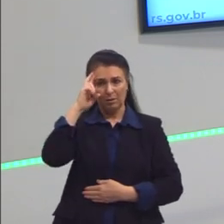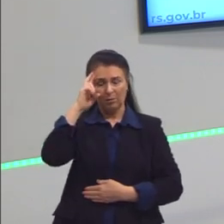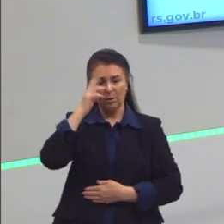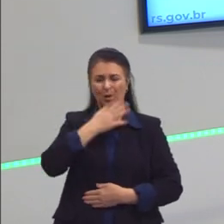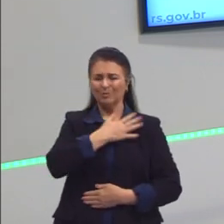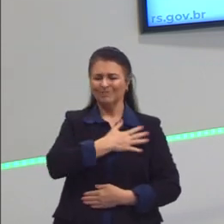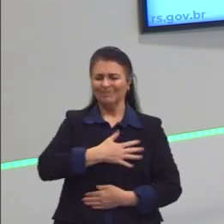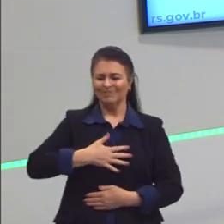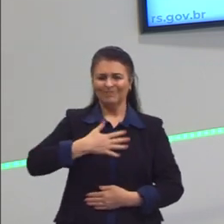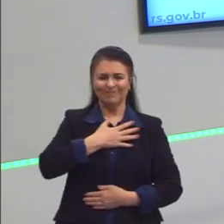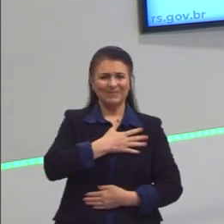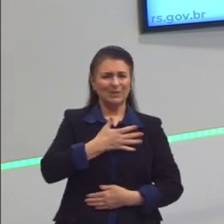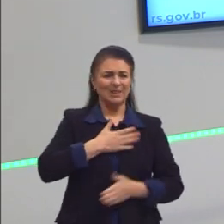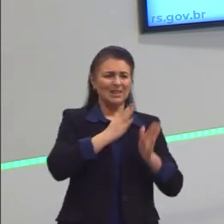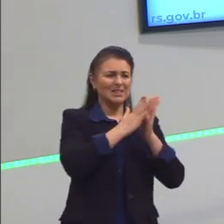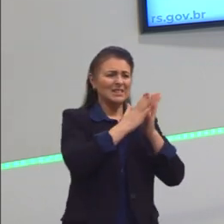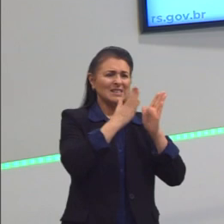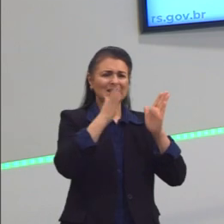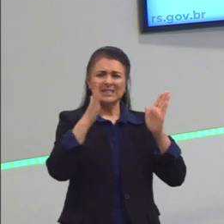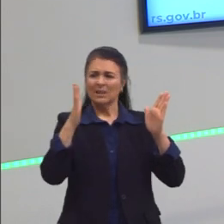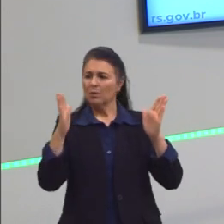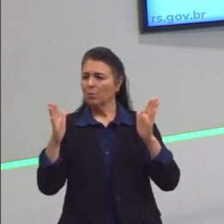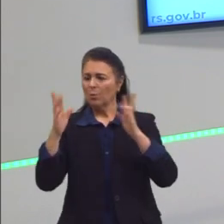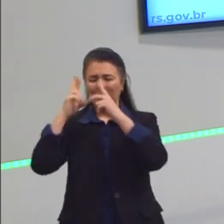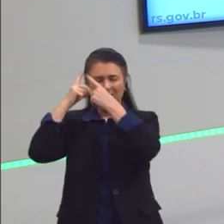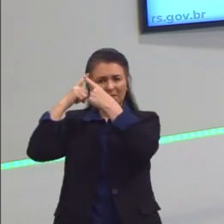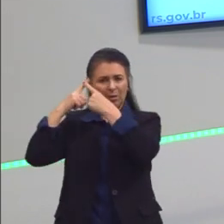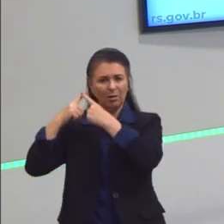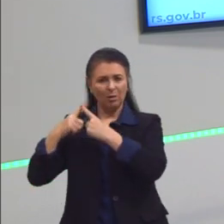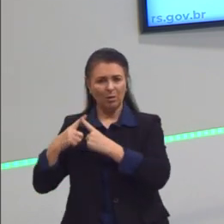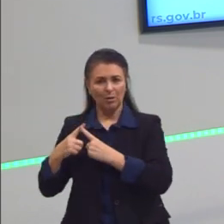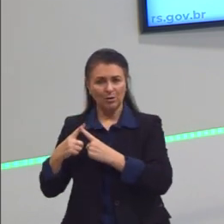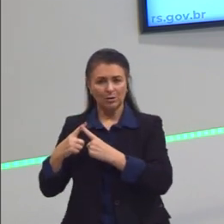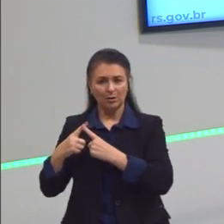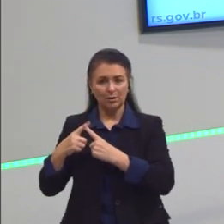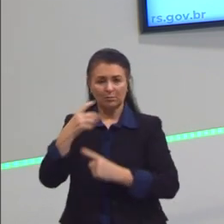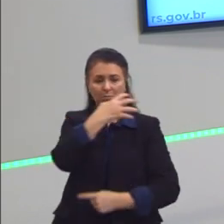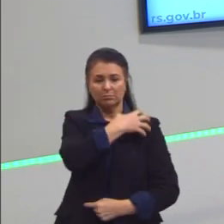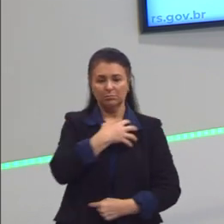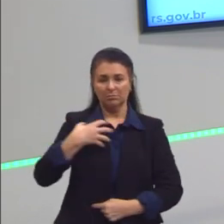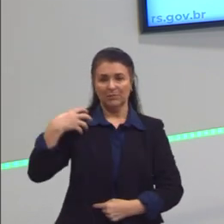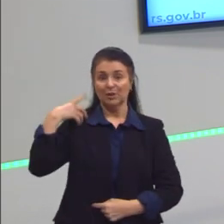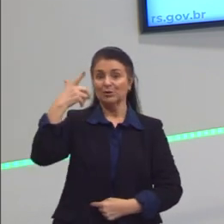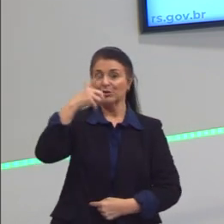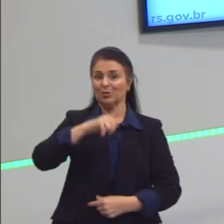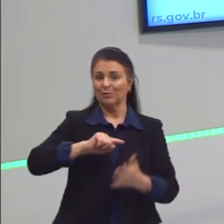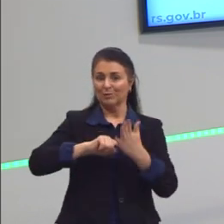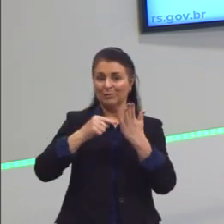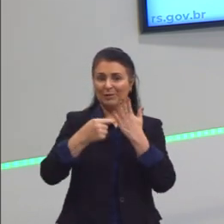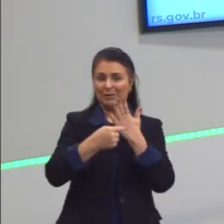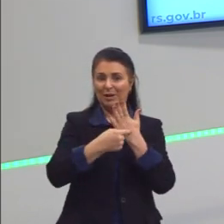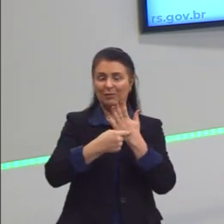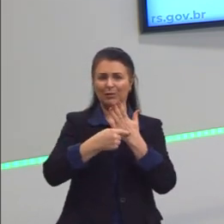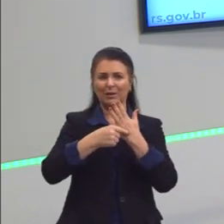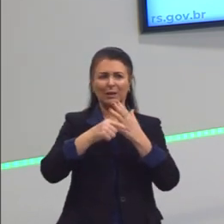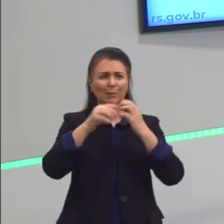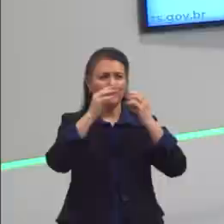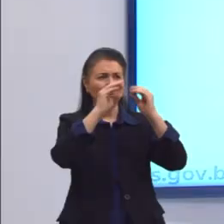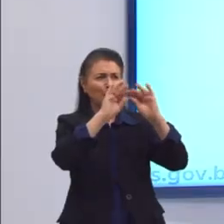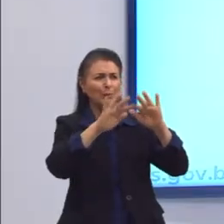sequência lógica do Aristóteles. Portanto, novamente, a história da pluma, nós vamos uma hora para lá, outra hora para cá.